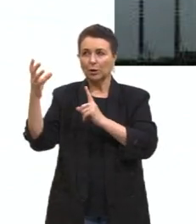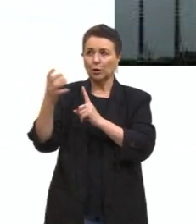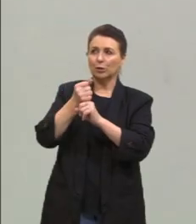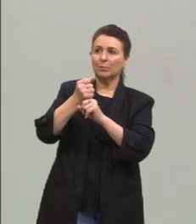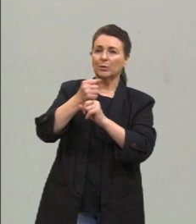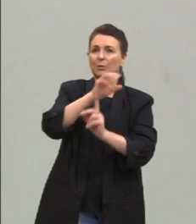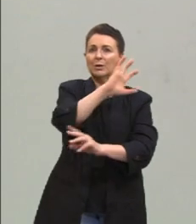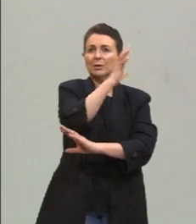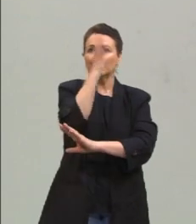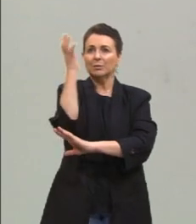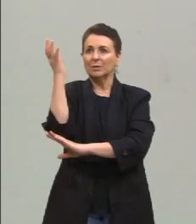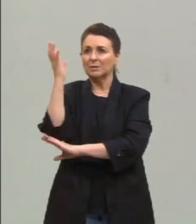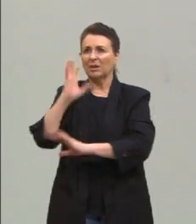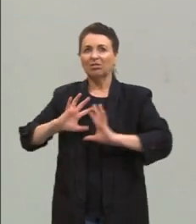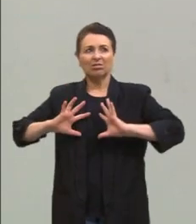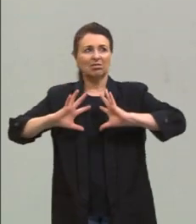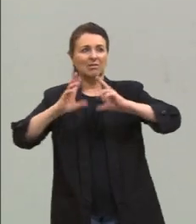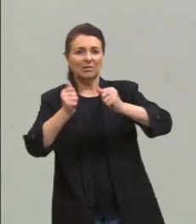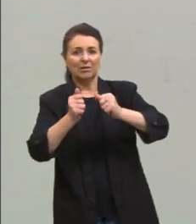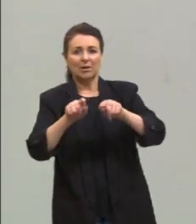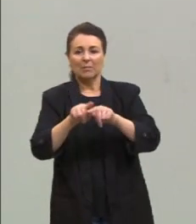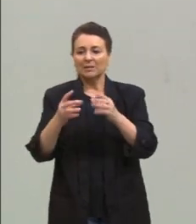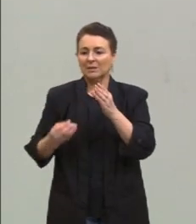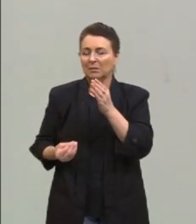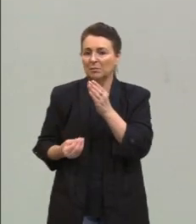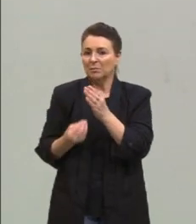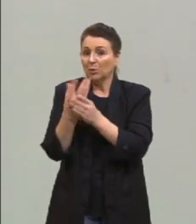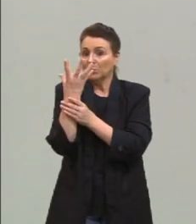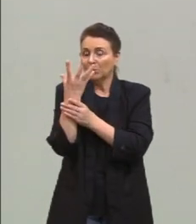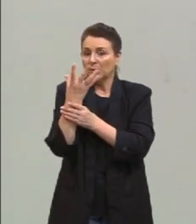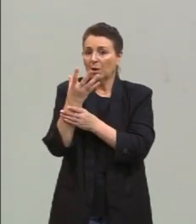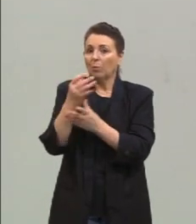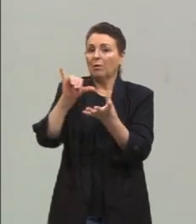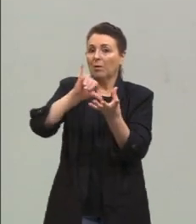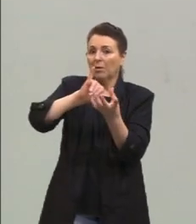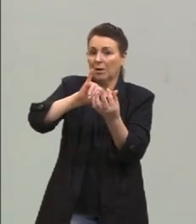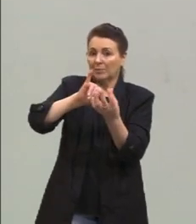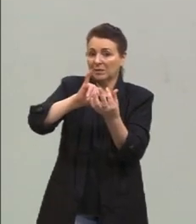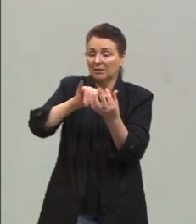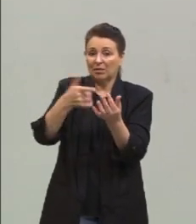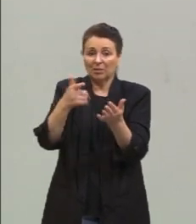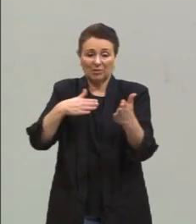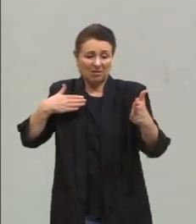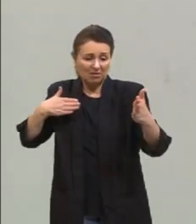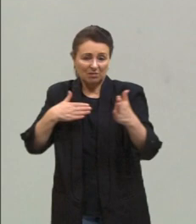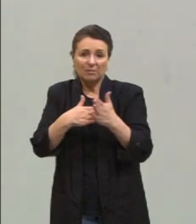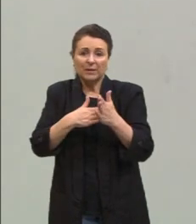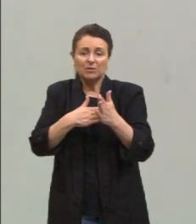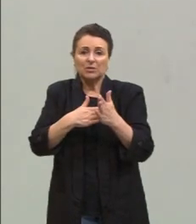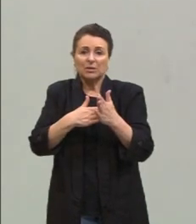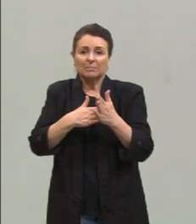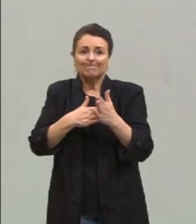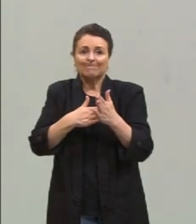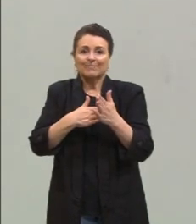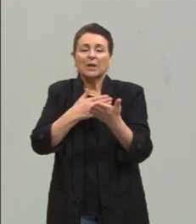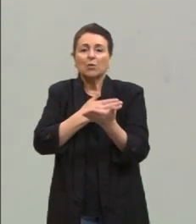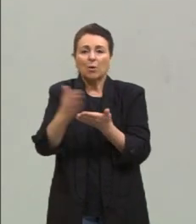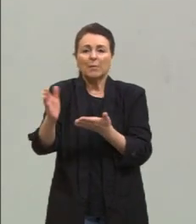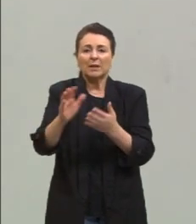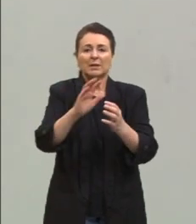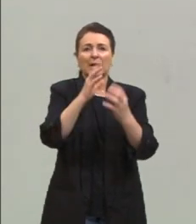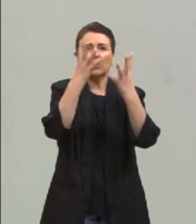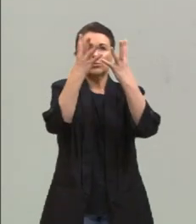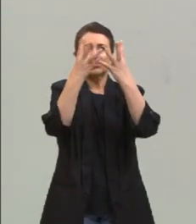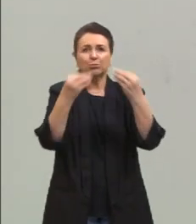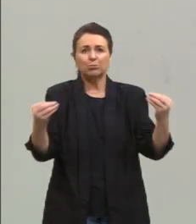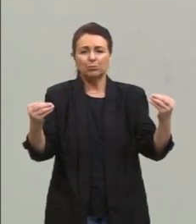completo, mas essa produção capitalista desenfreada, ela gera a destruição do meio ambiente. E tem pessoas